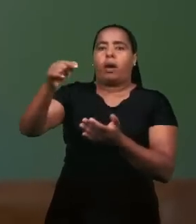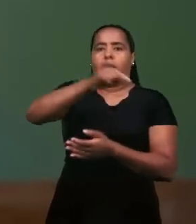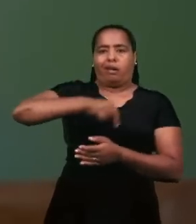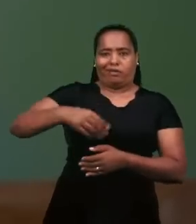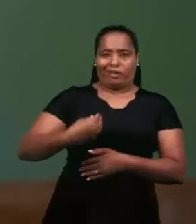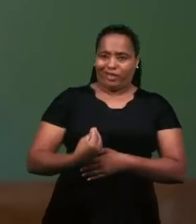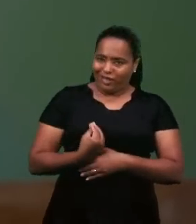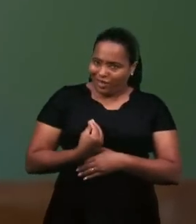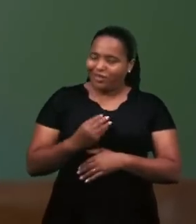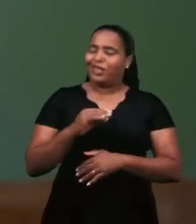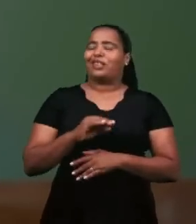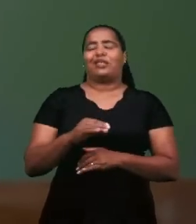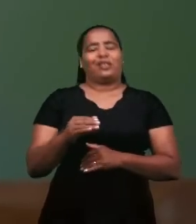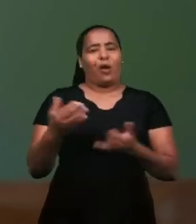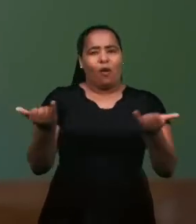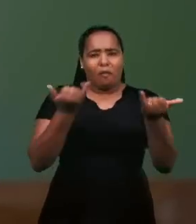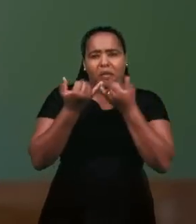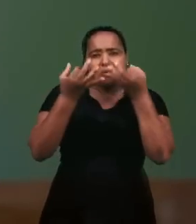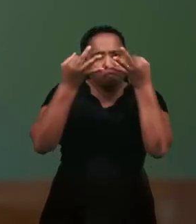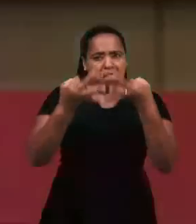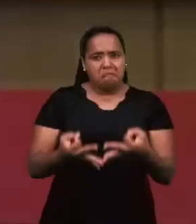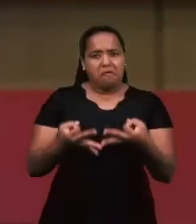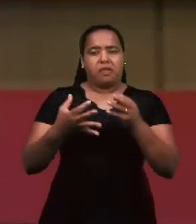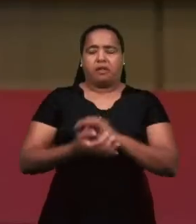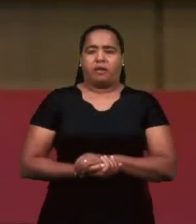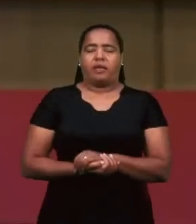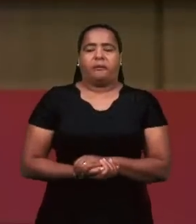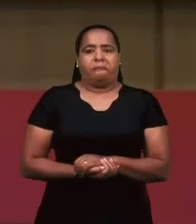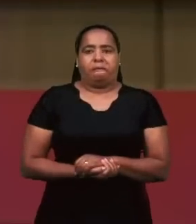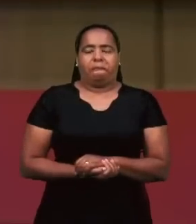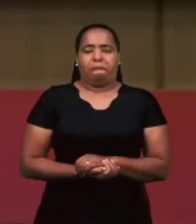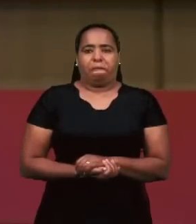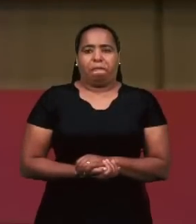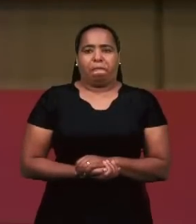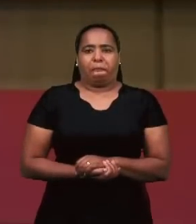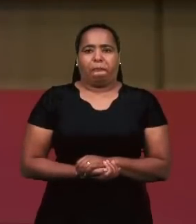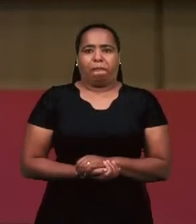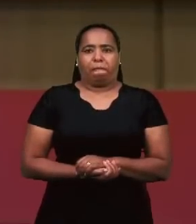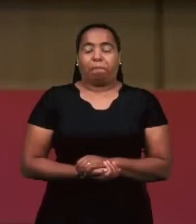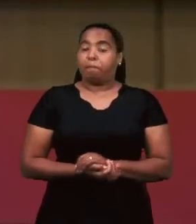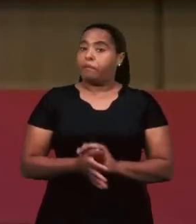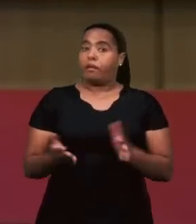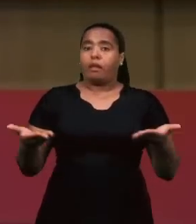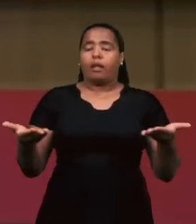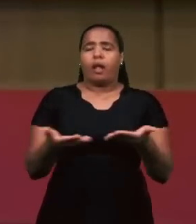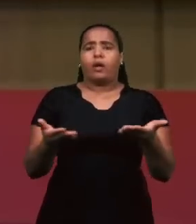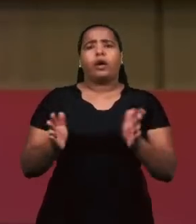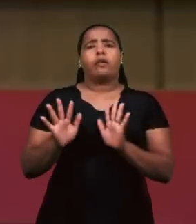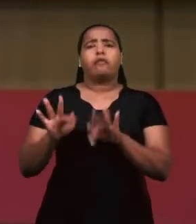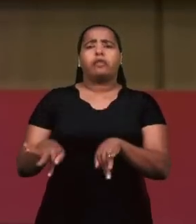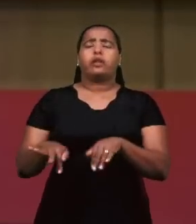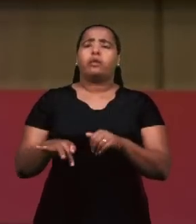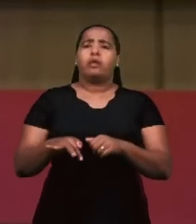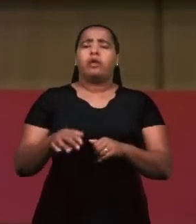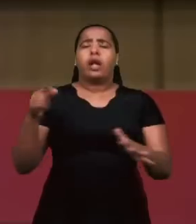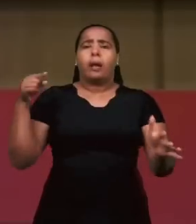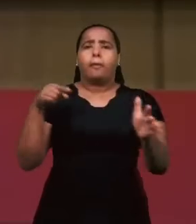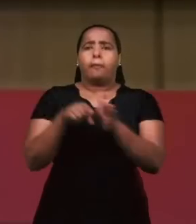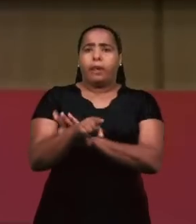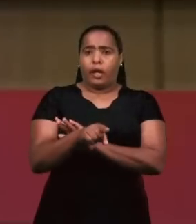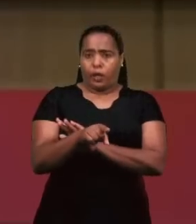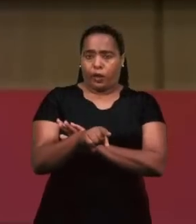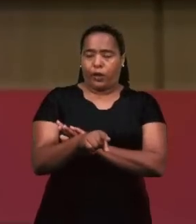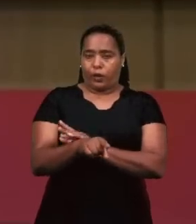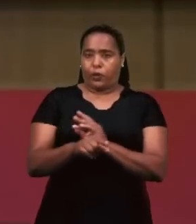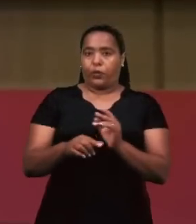Muito bem colocado aqui pela nossa irmã. Agora então, nós vamos à nossa última parte que é a pergunta 2. E na